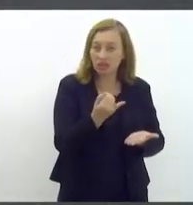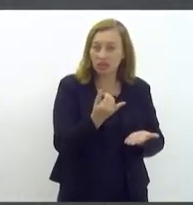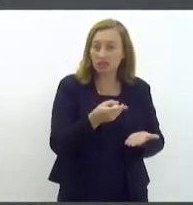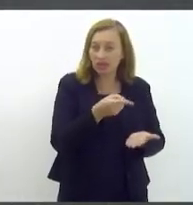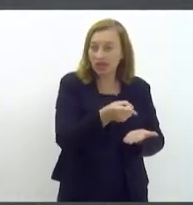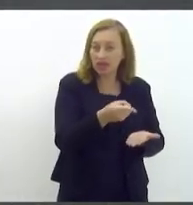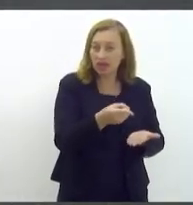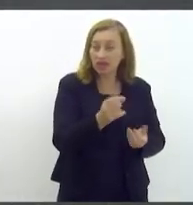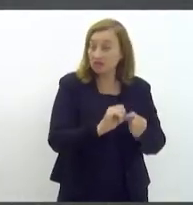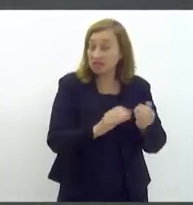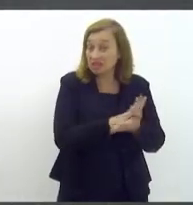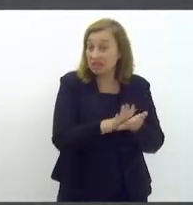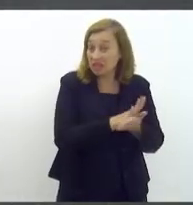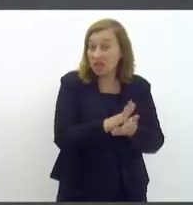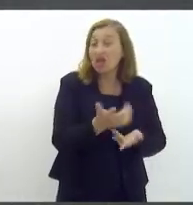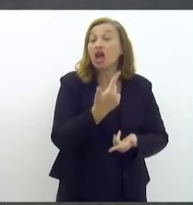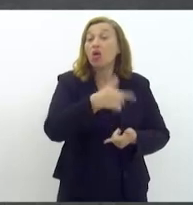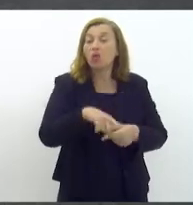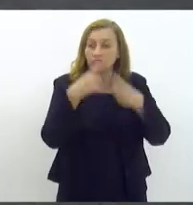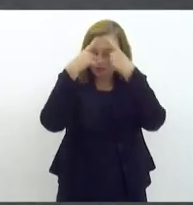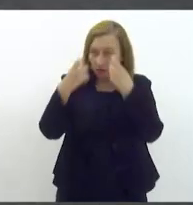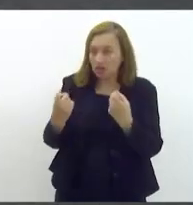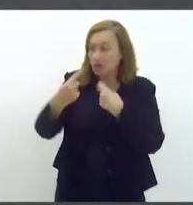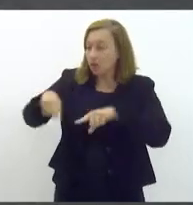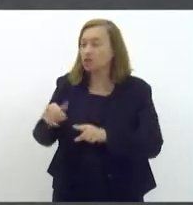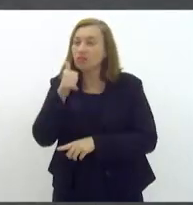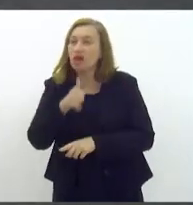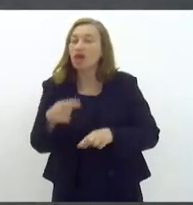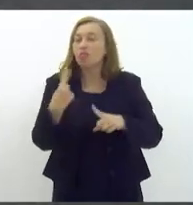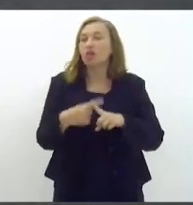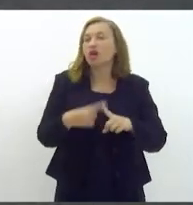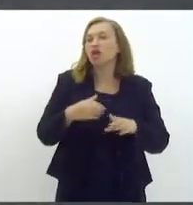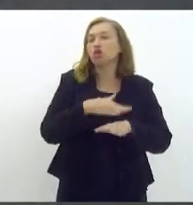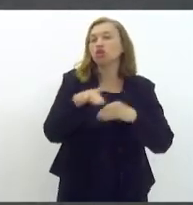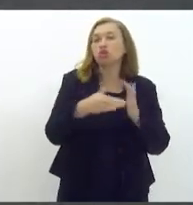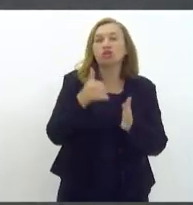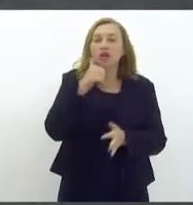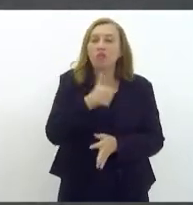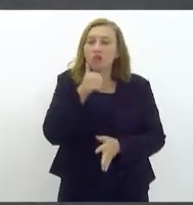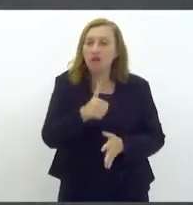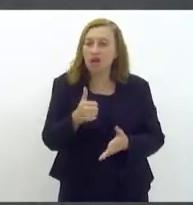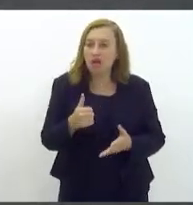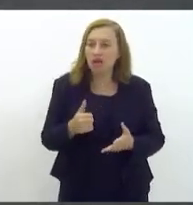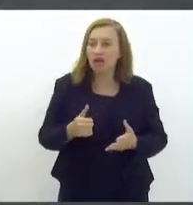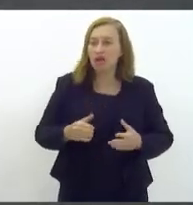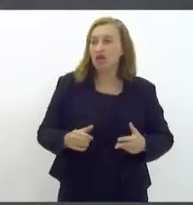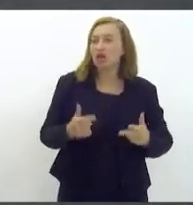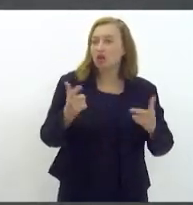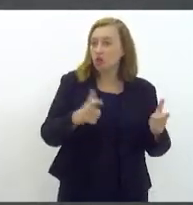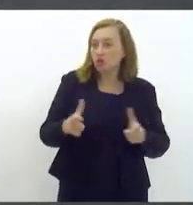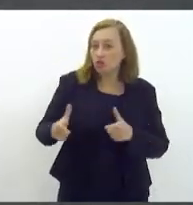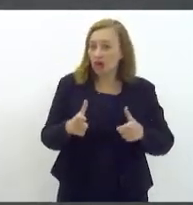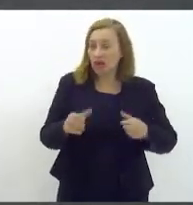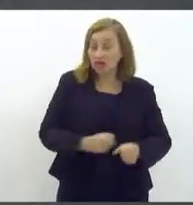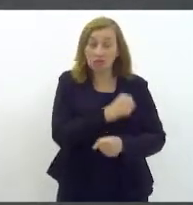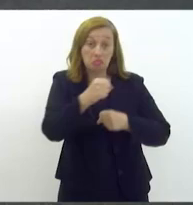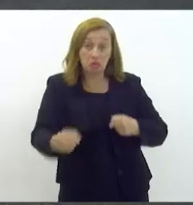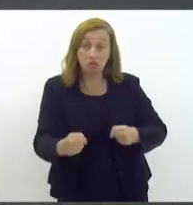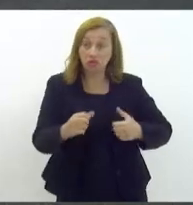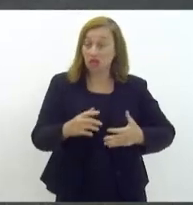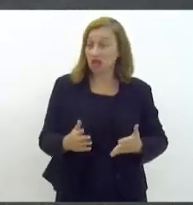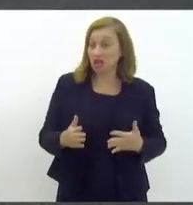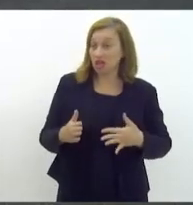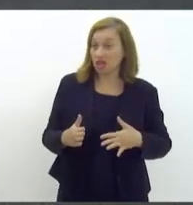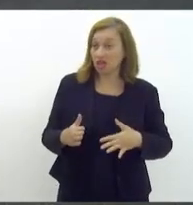sentar nessa cadeira. Isso é outra violência contra a mulher, porque aí todo mundo quer mulher em cargos de poder, todo mundo quer mulher em